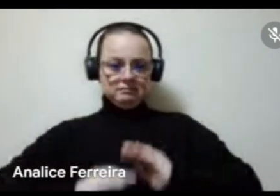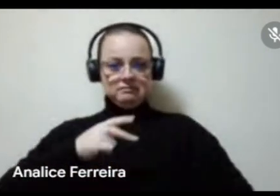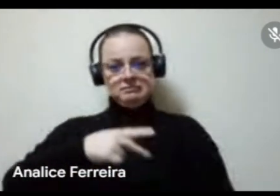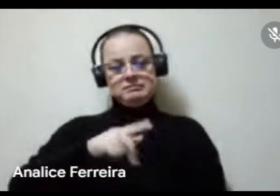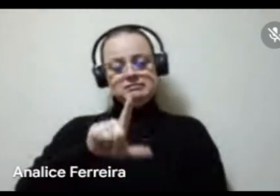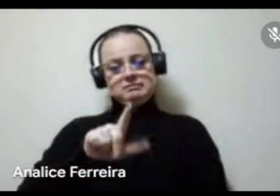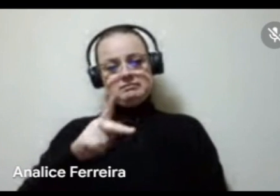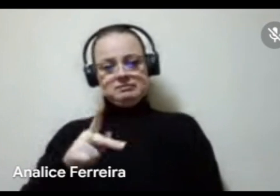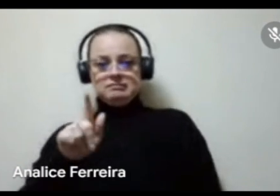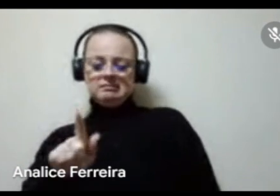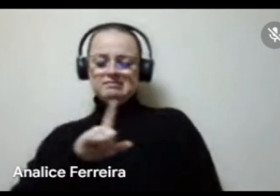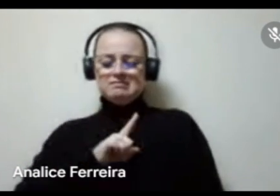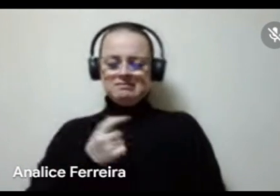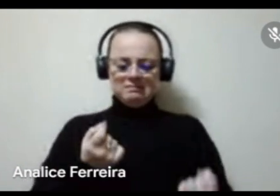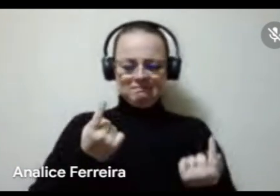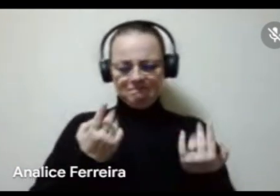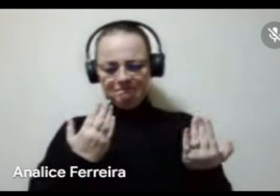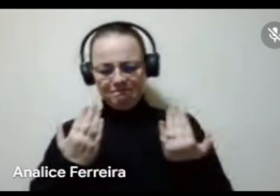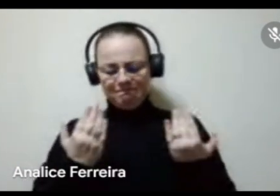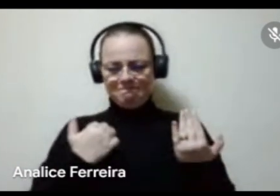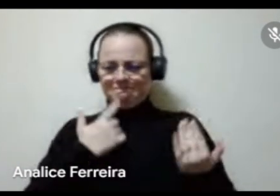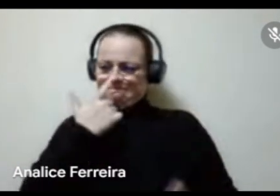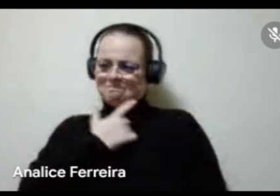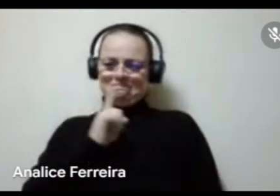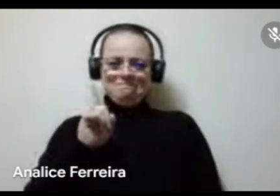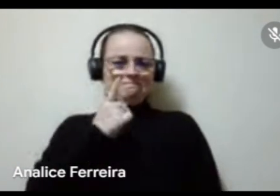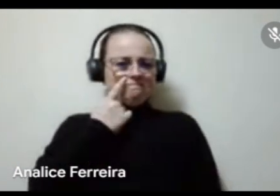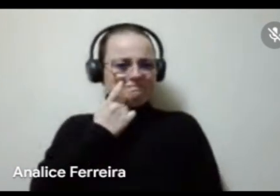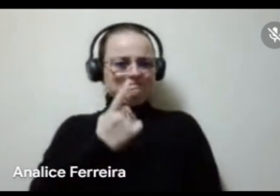gerou algumas questões que eu não acho muito interessantes,